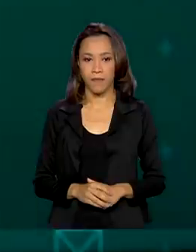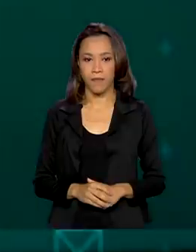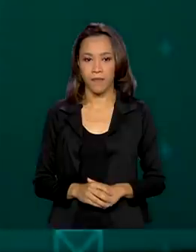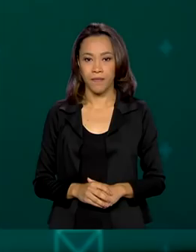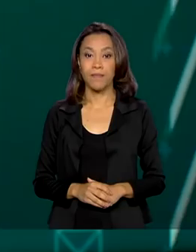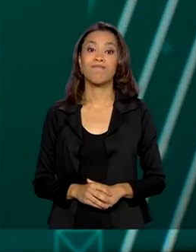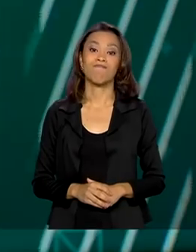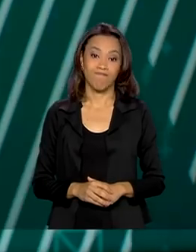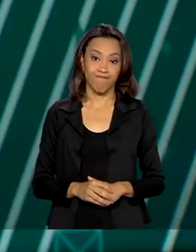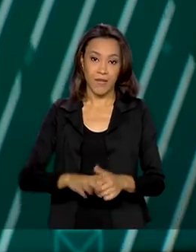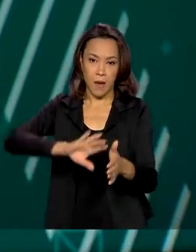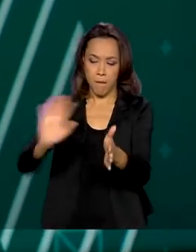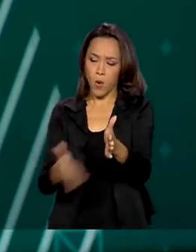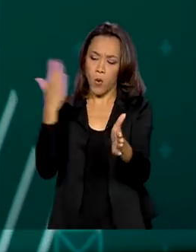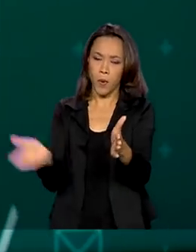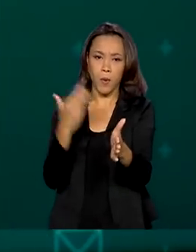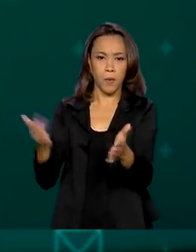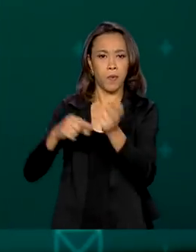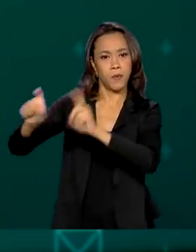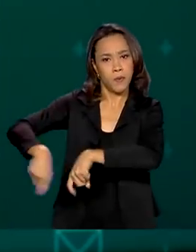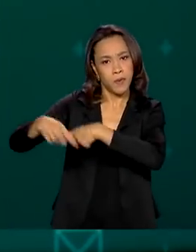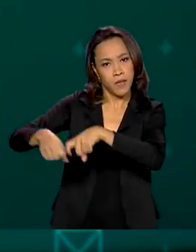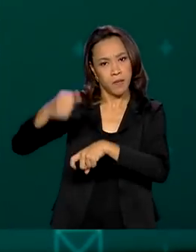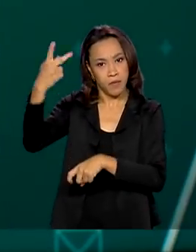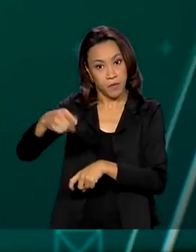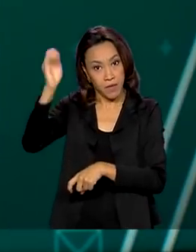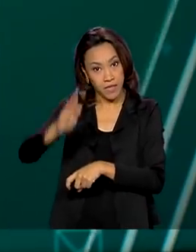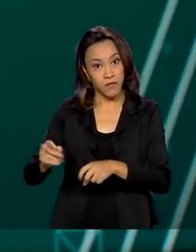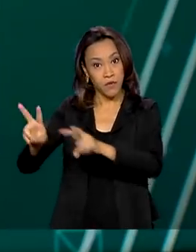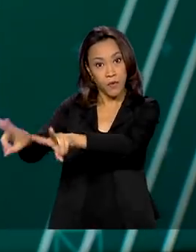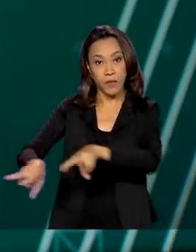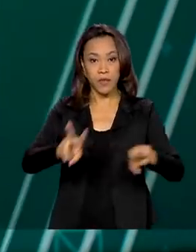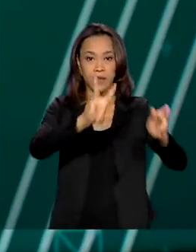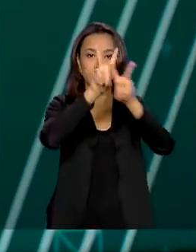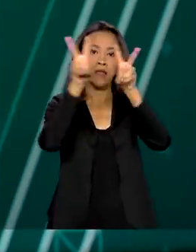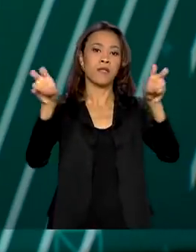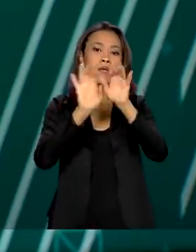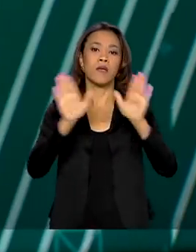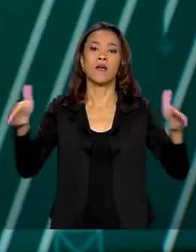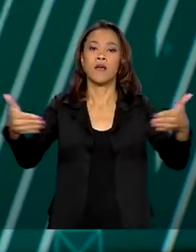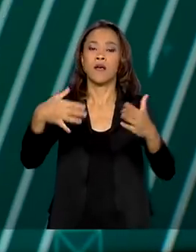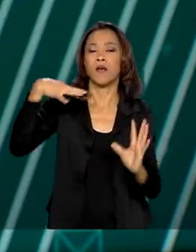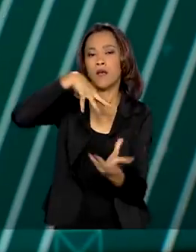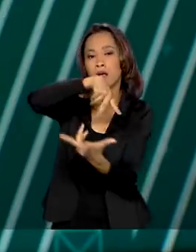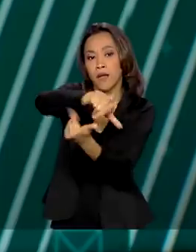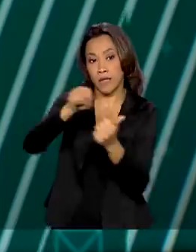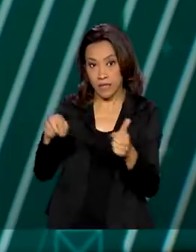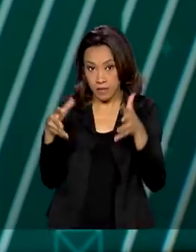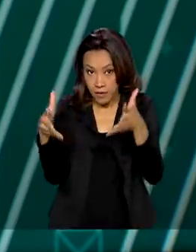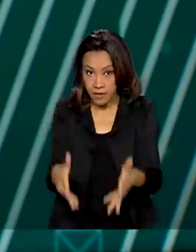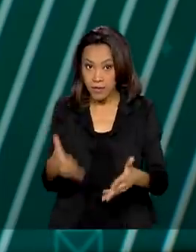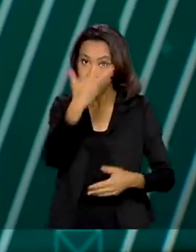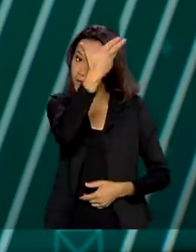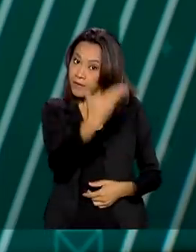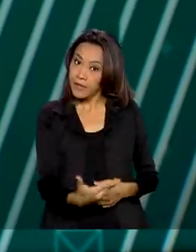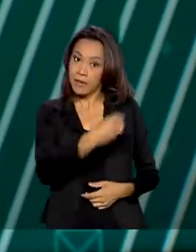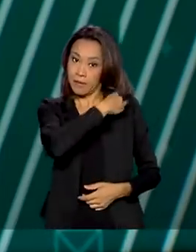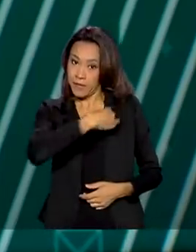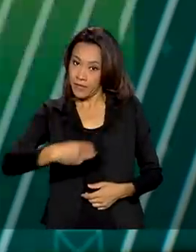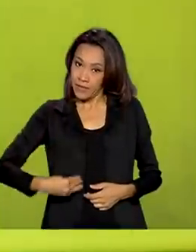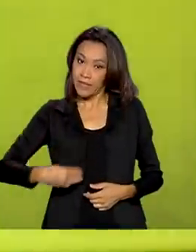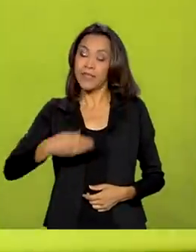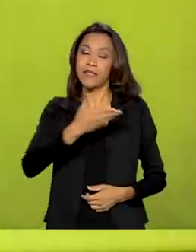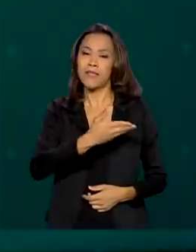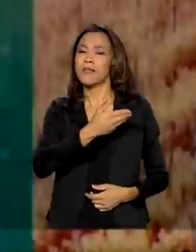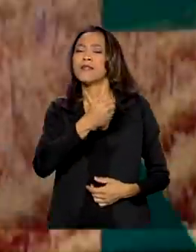E a produção no campo brasileiro foi destaque no Fórum Econômico Mundial. Durante a participação no evento, a ministra Tereza Cristina falou